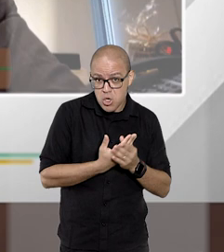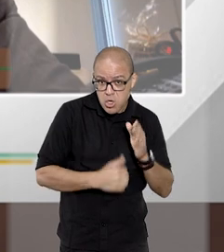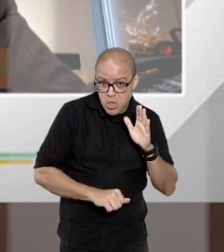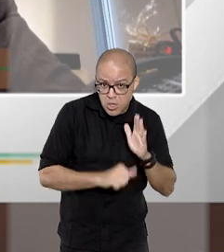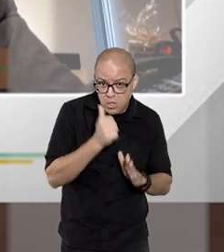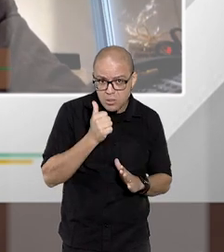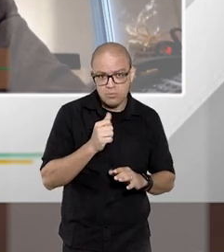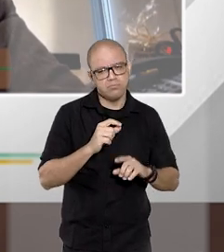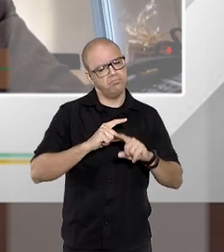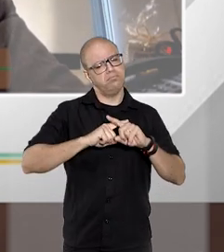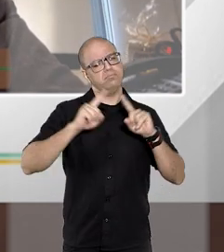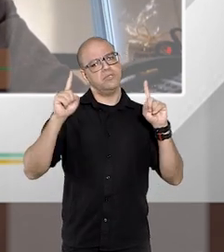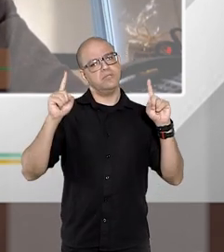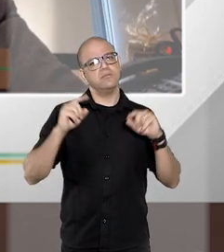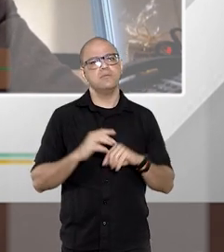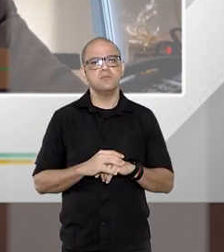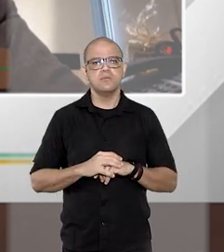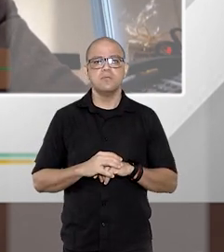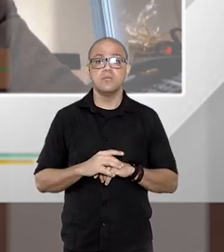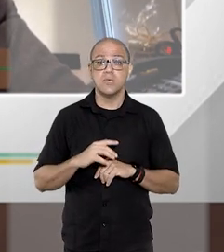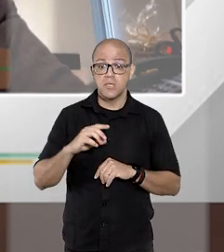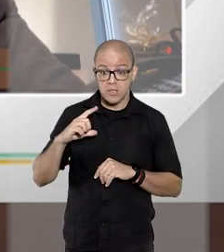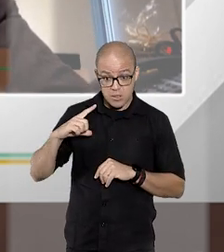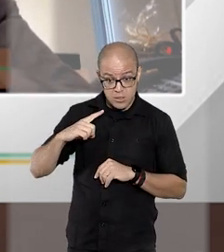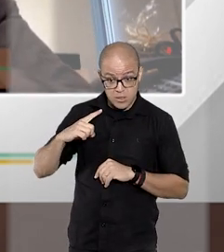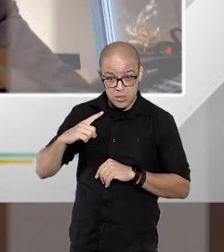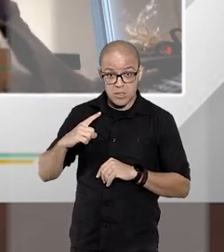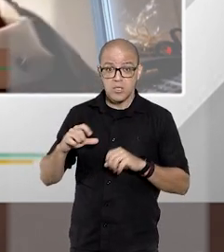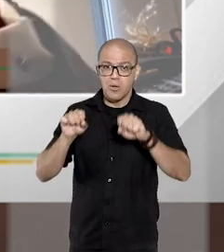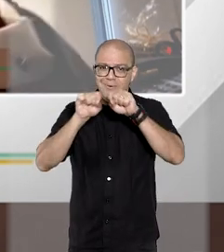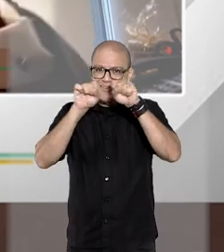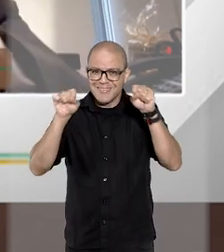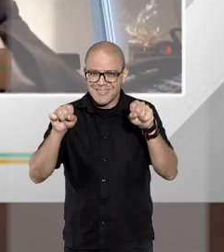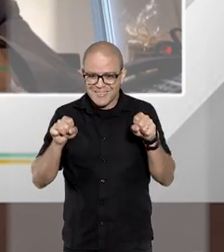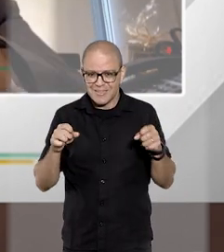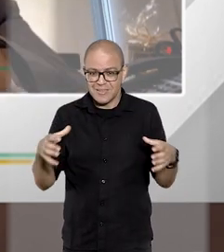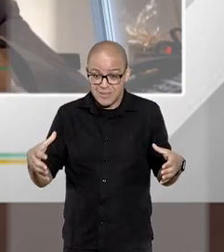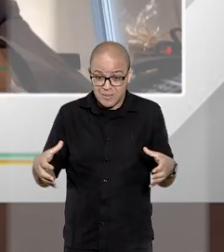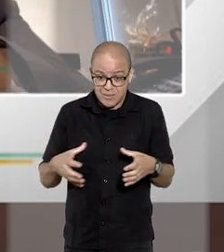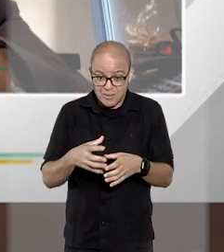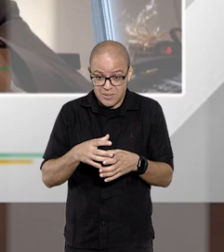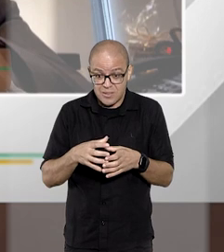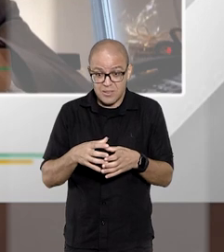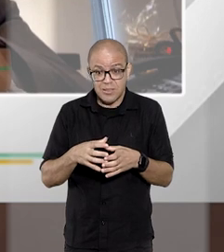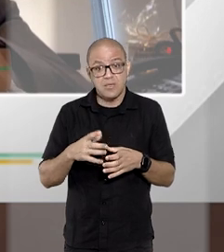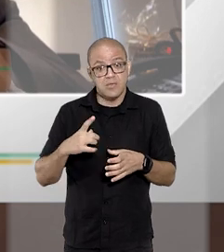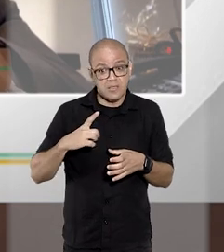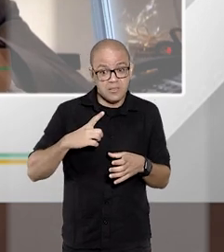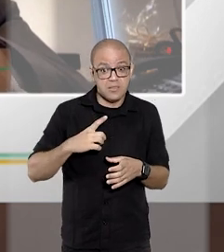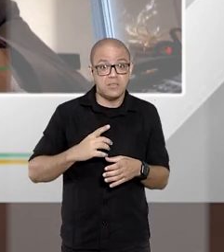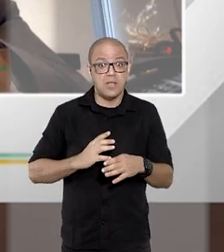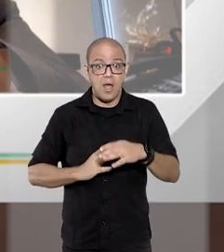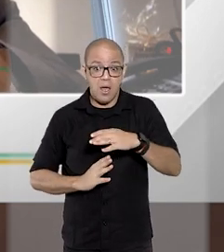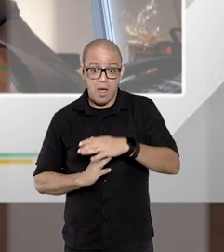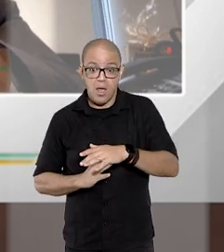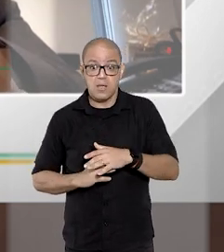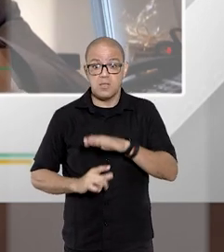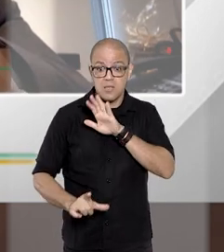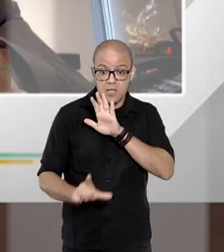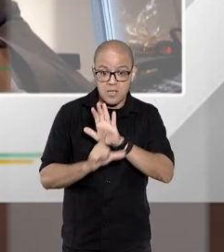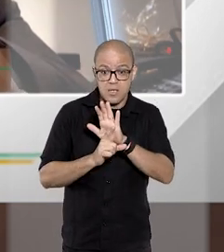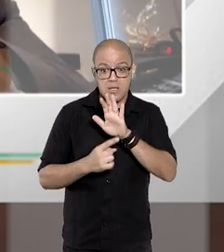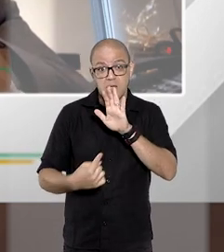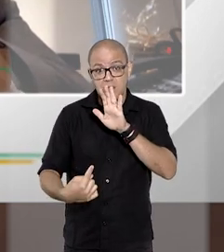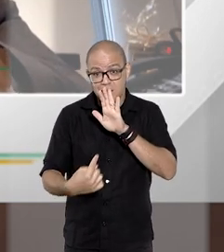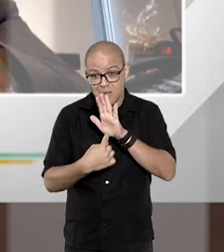não porque que não porque se eu tenho um microsistema e esse microsistema está pautado em